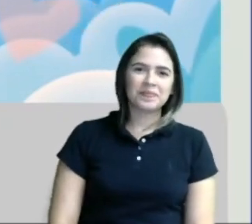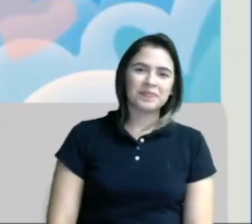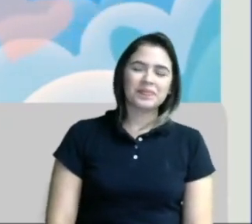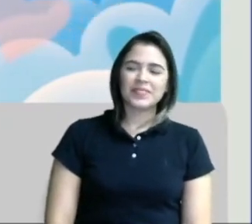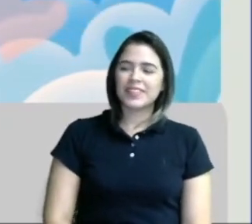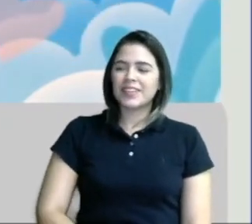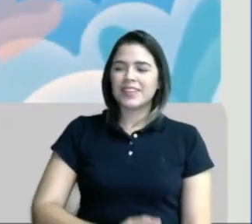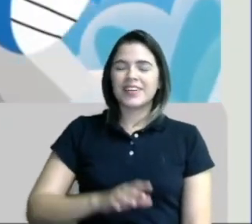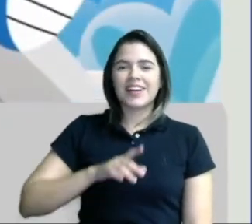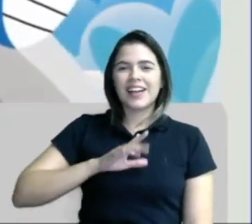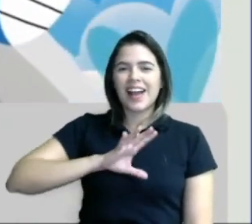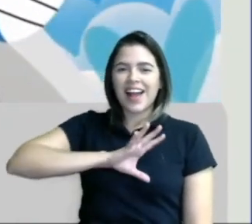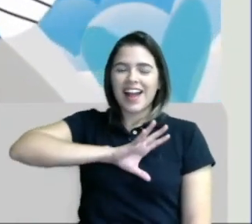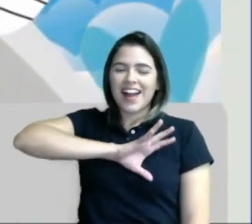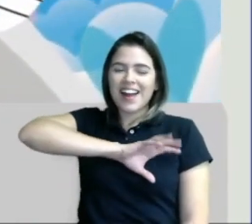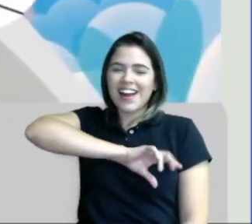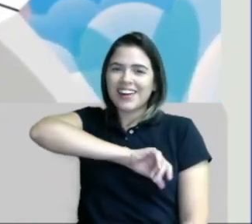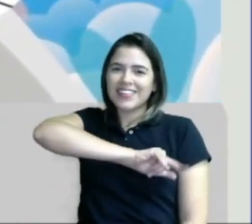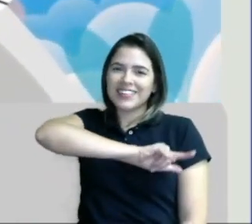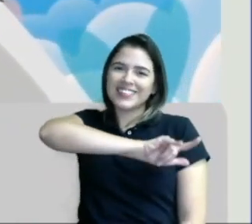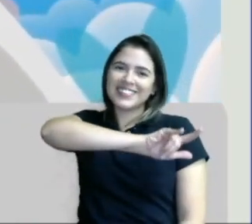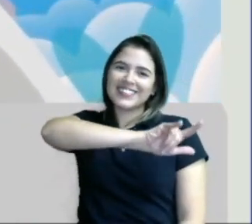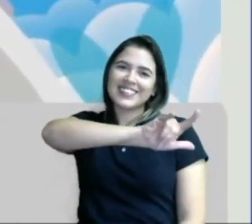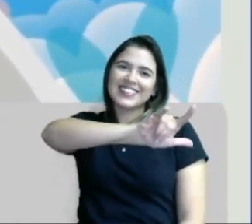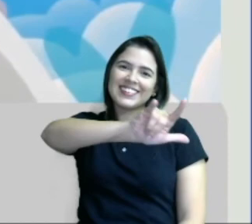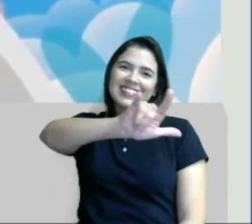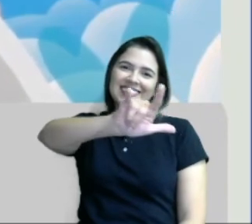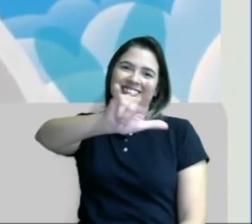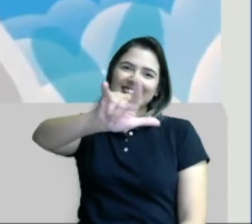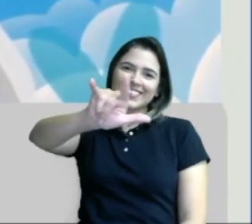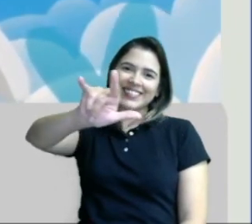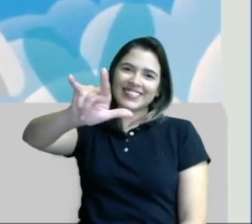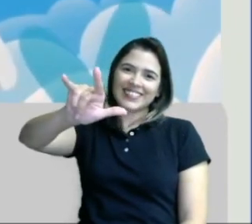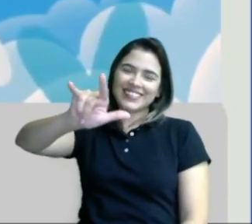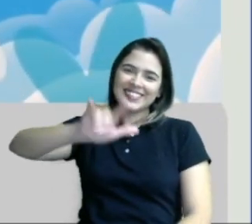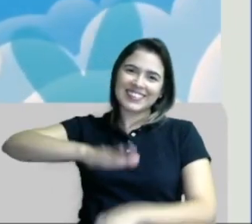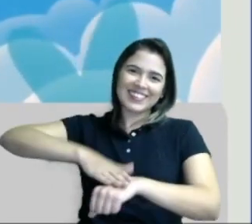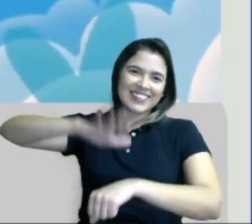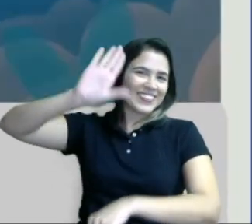Vou te amar muito mais.